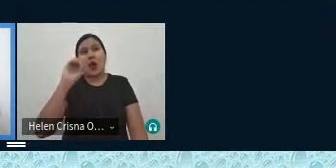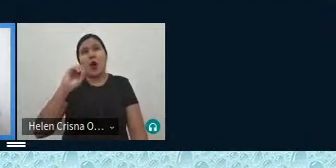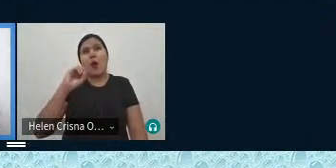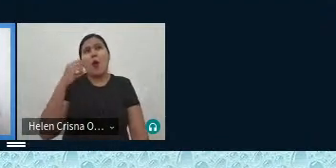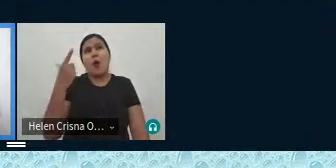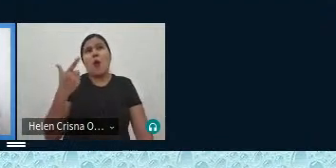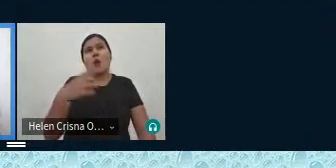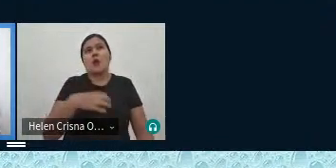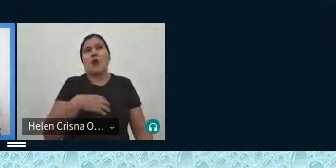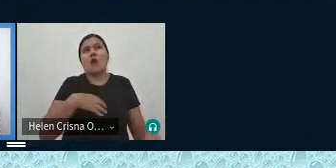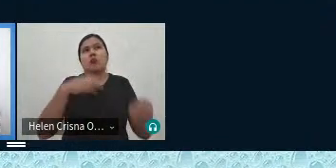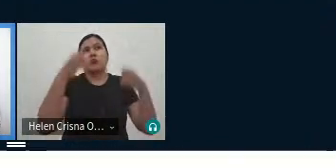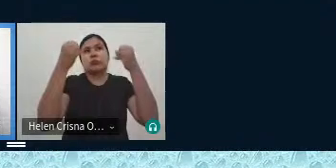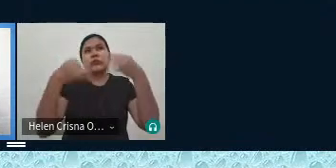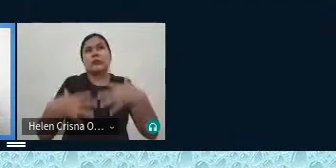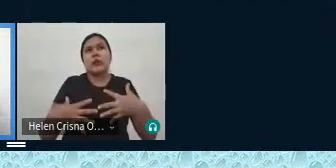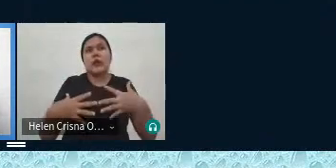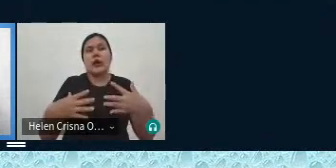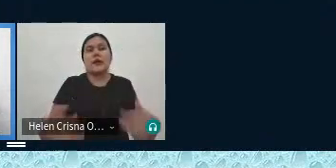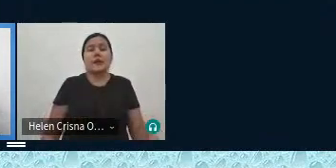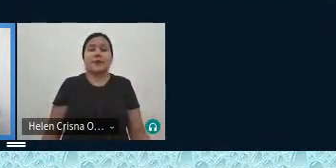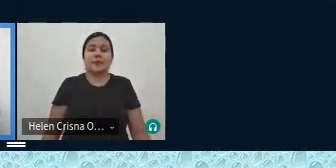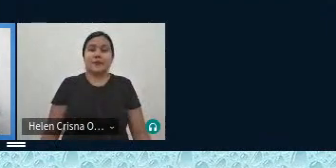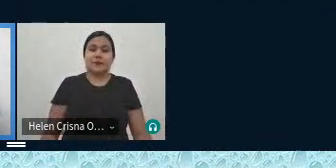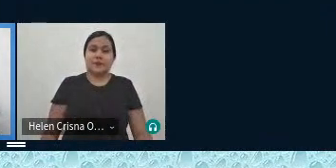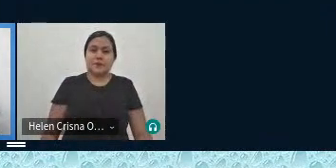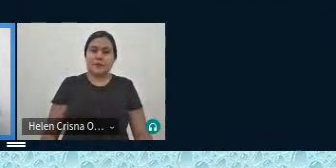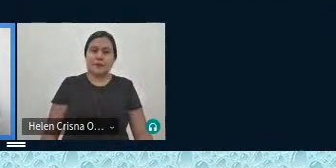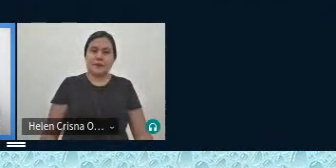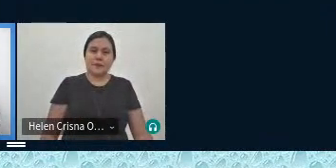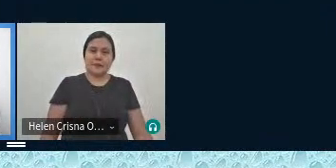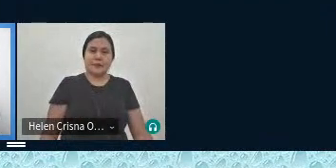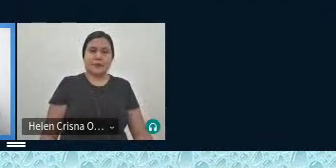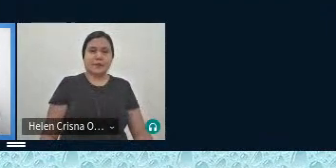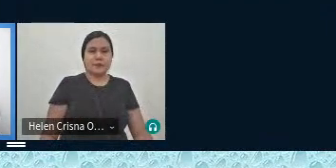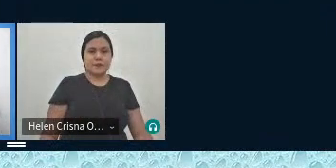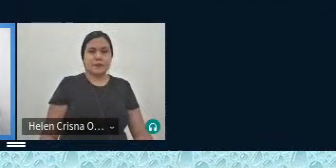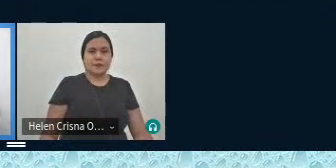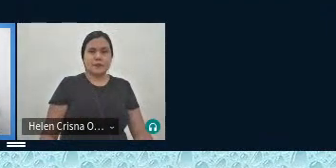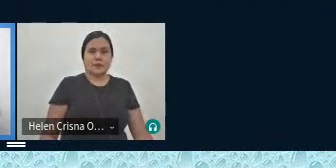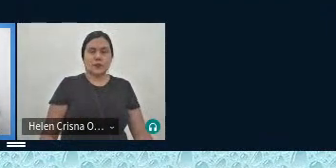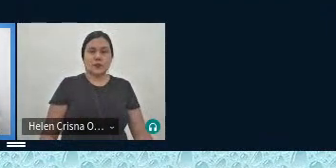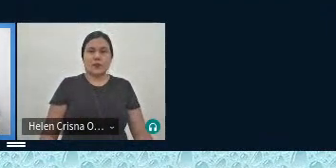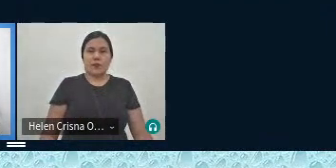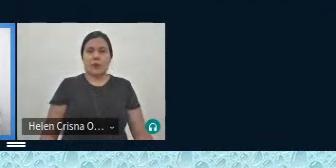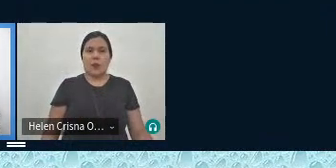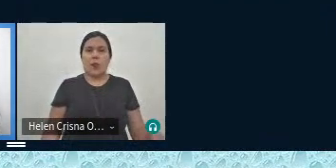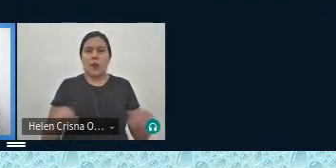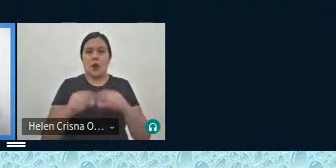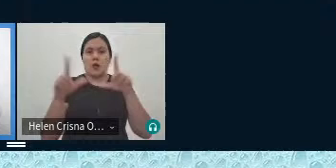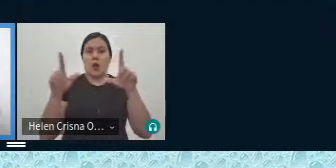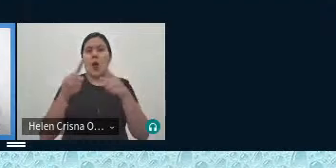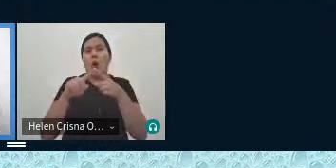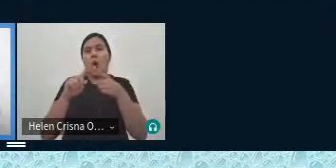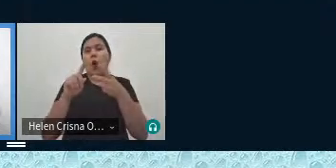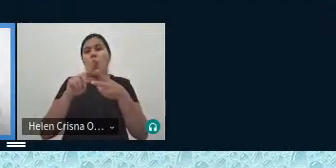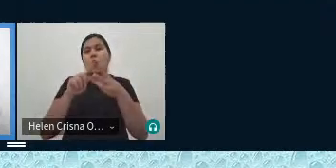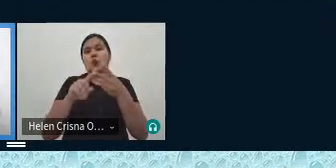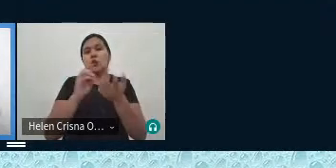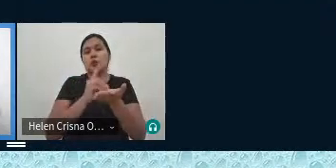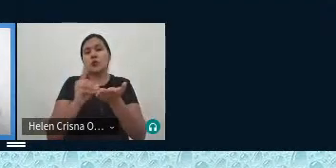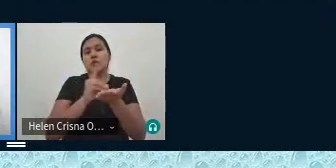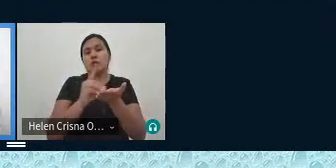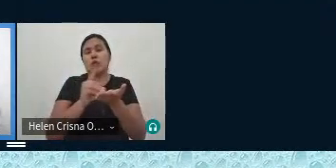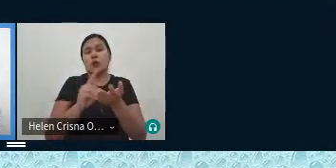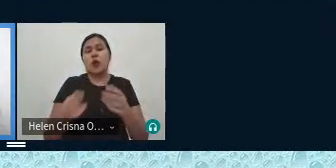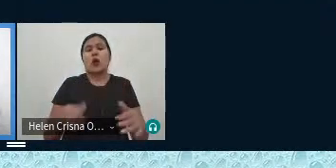forma de explicar o que não foi tão bem explicado está aí a presença dos dois dicionários que compõem